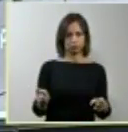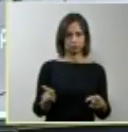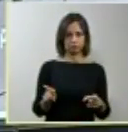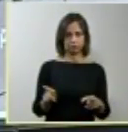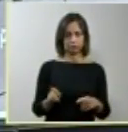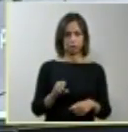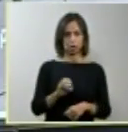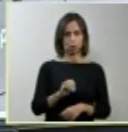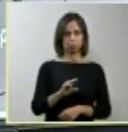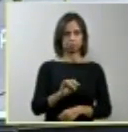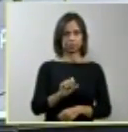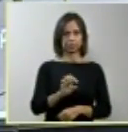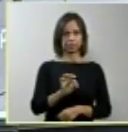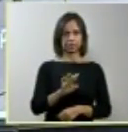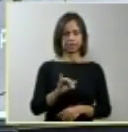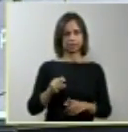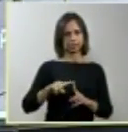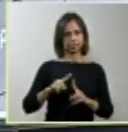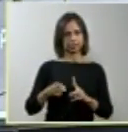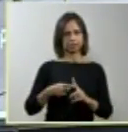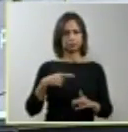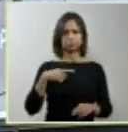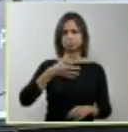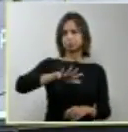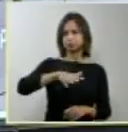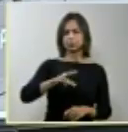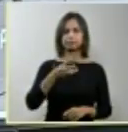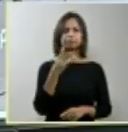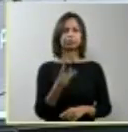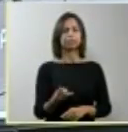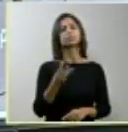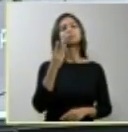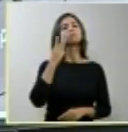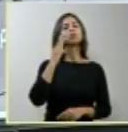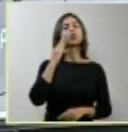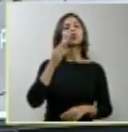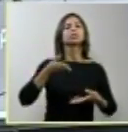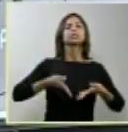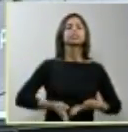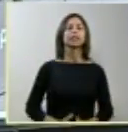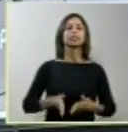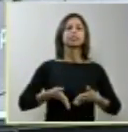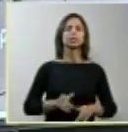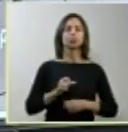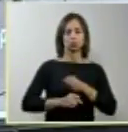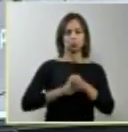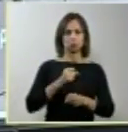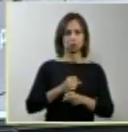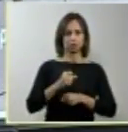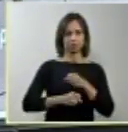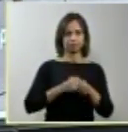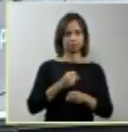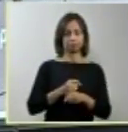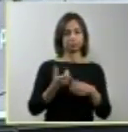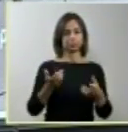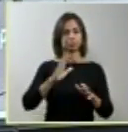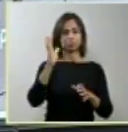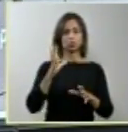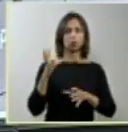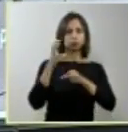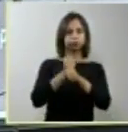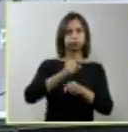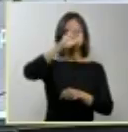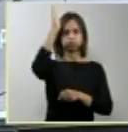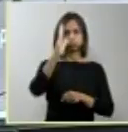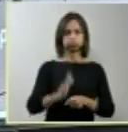temos aproximadamente 3 milhões de nascimentos por ano. Ou seja, isto no país todo, no